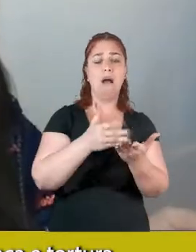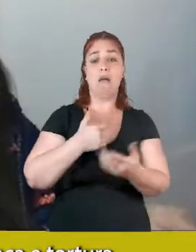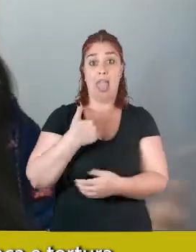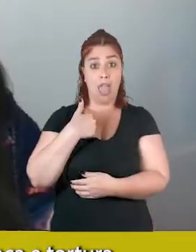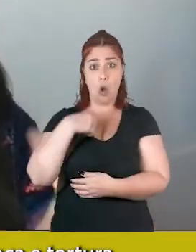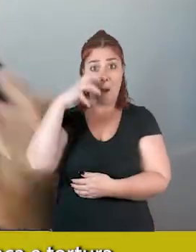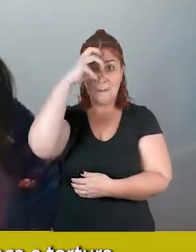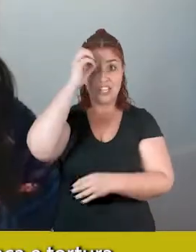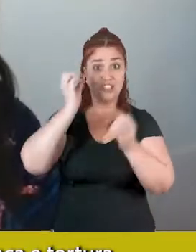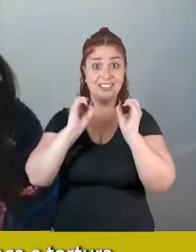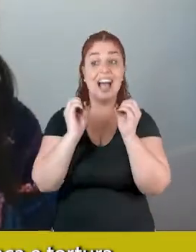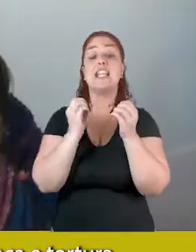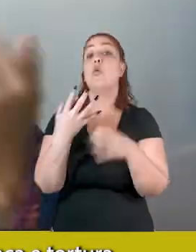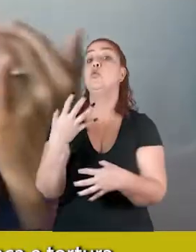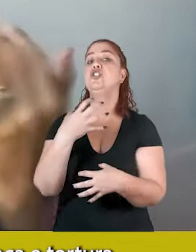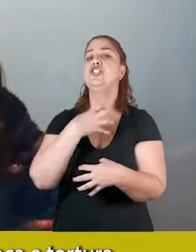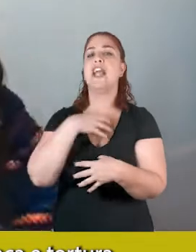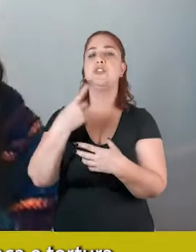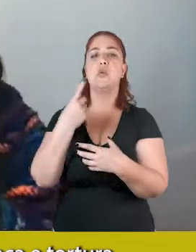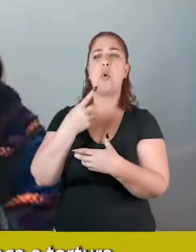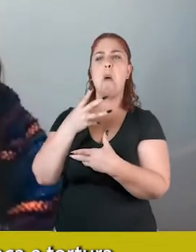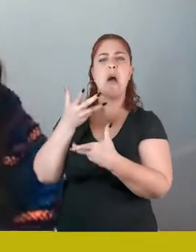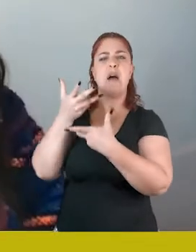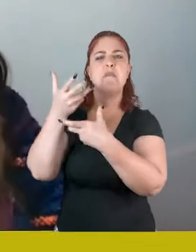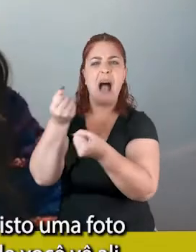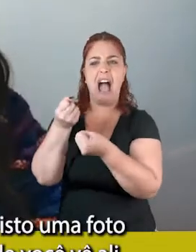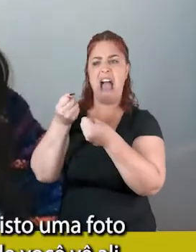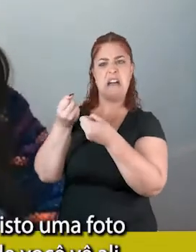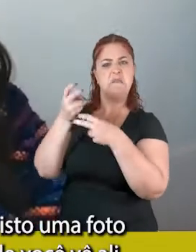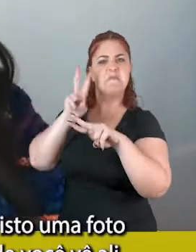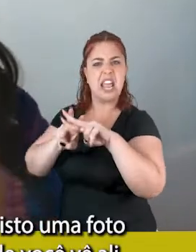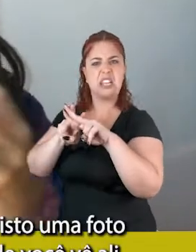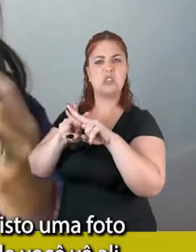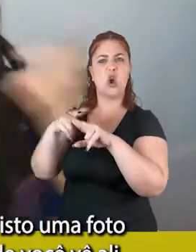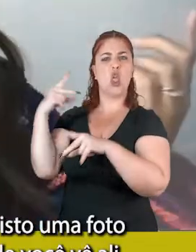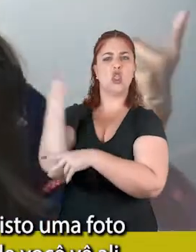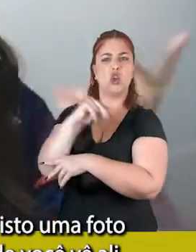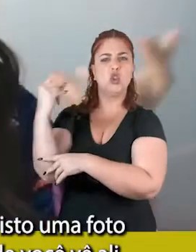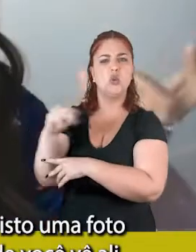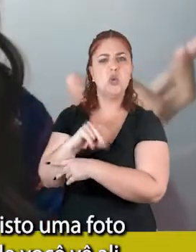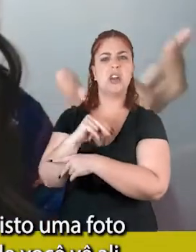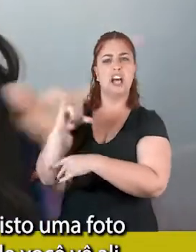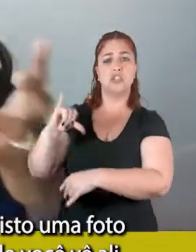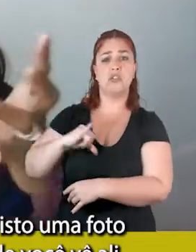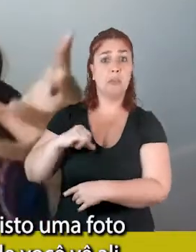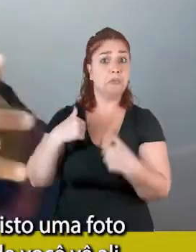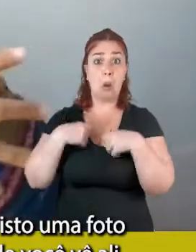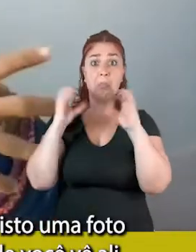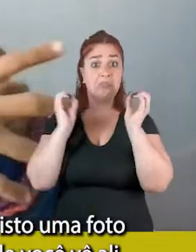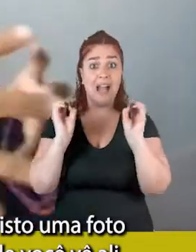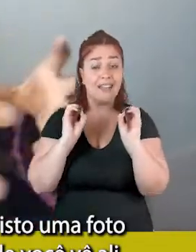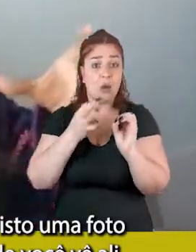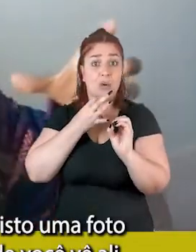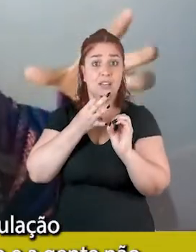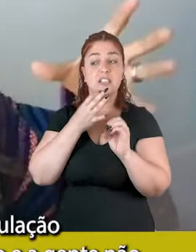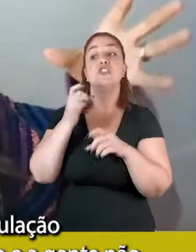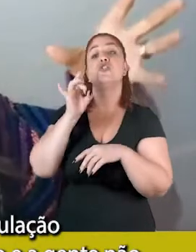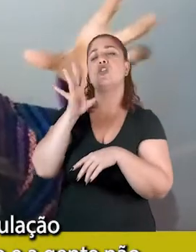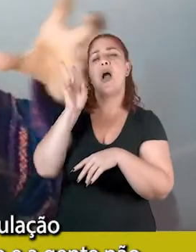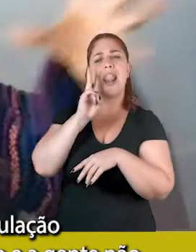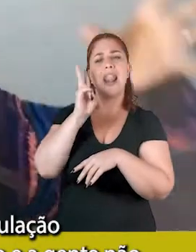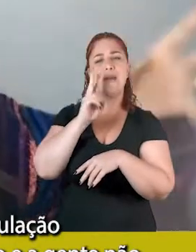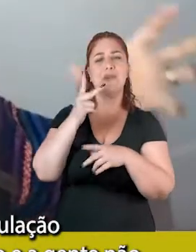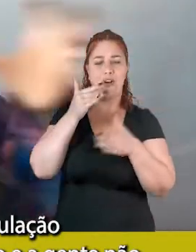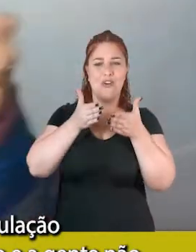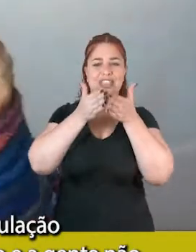aprendi os métodos de caça e tortura, e assim, eu lembro de ter visto uma foto de um navio negreiro onde você vê ali aquela